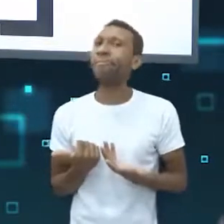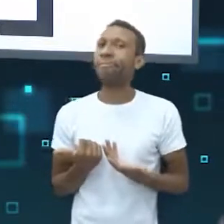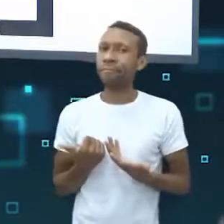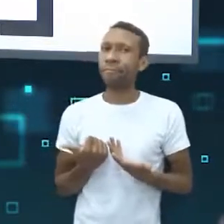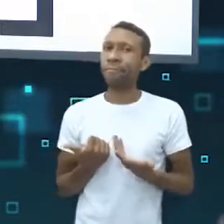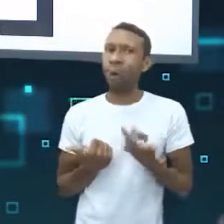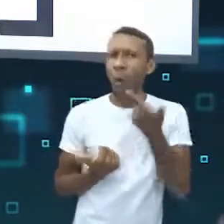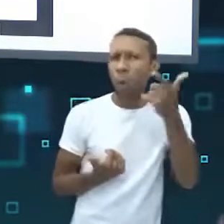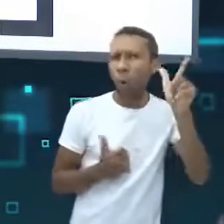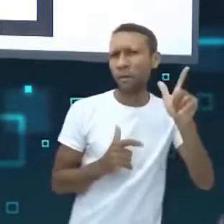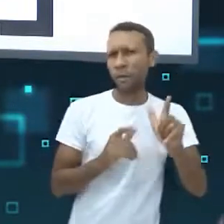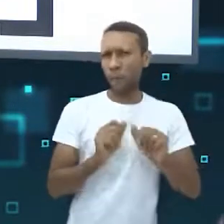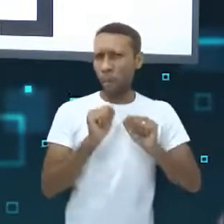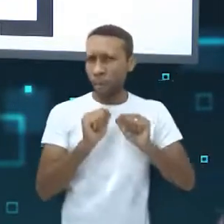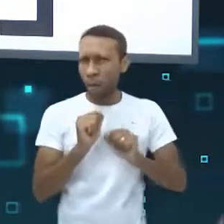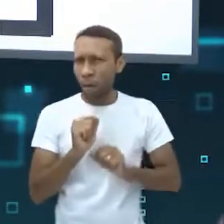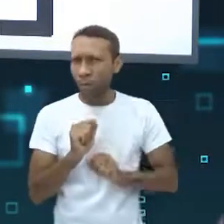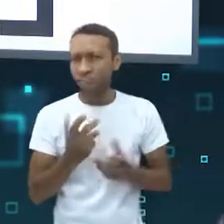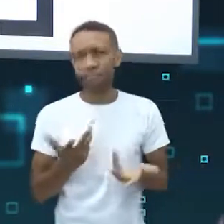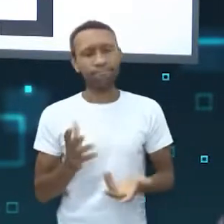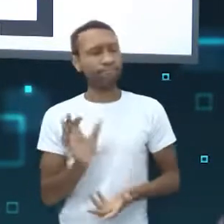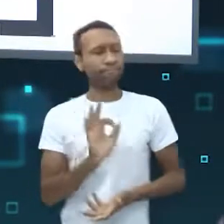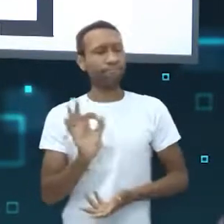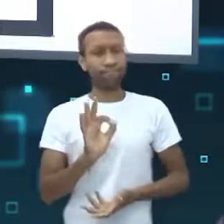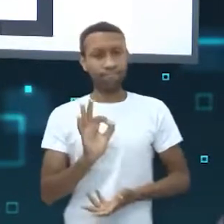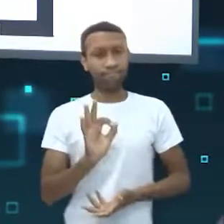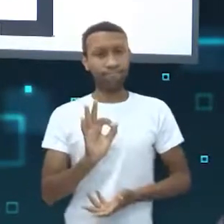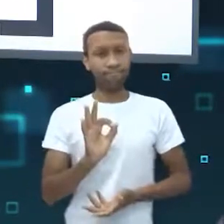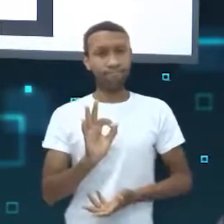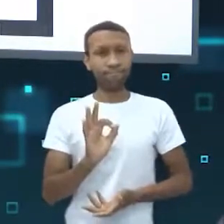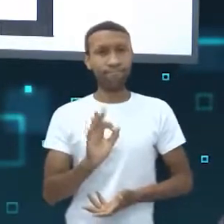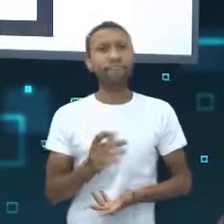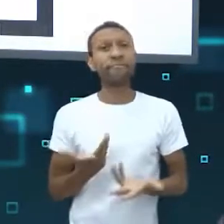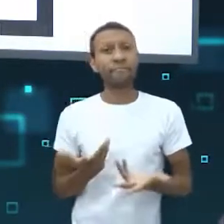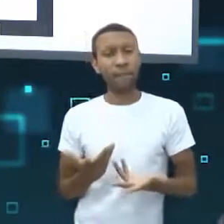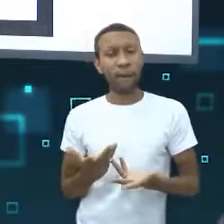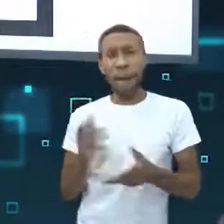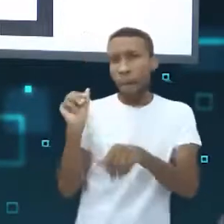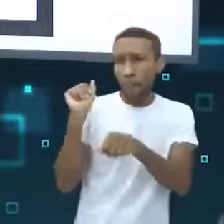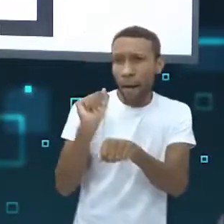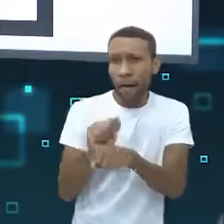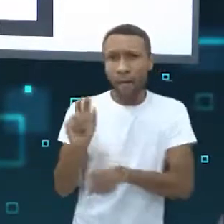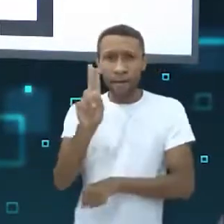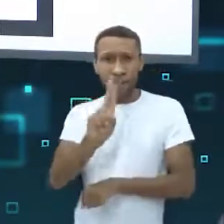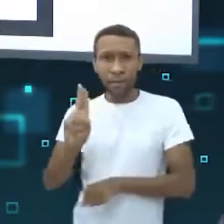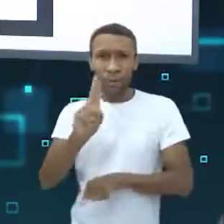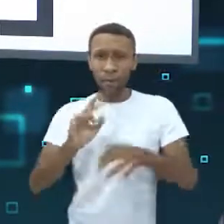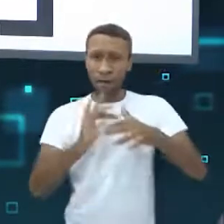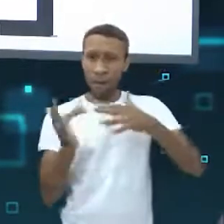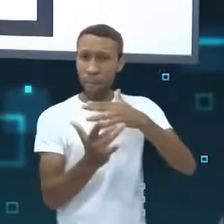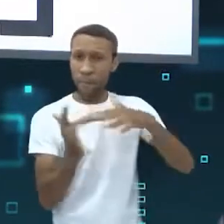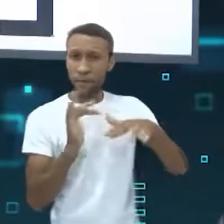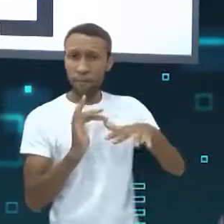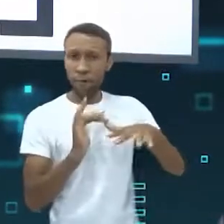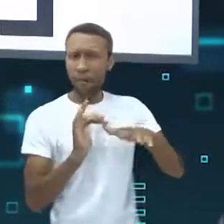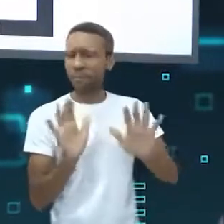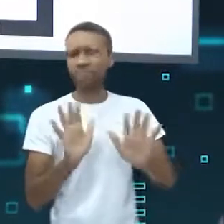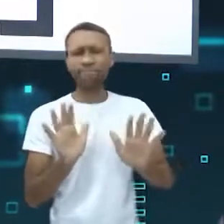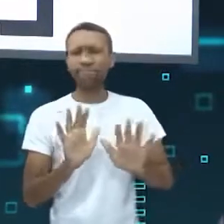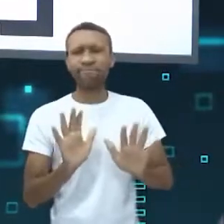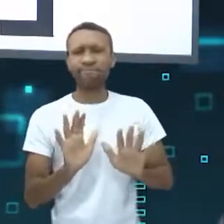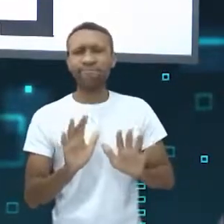estranhos deveriam saber. Contudo, deixar de usar essas plataformas digitais não é a melhor opção.